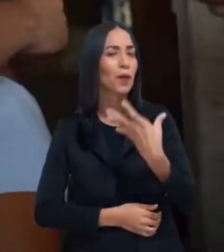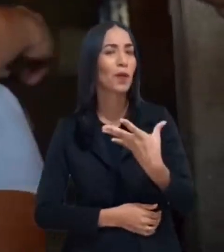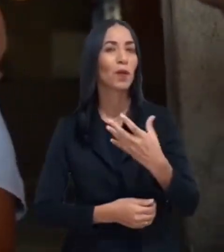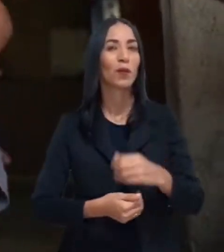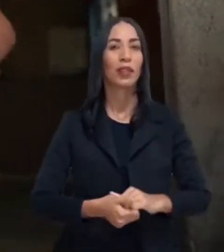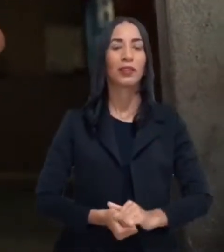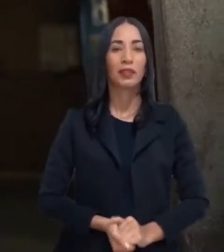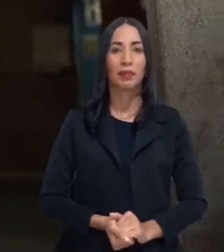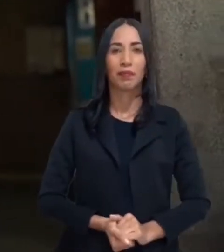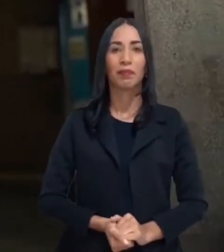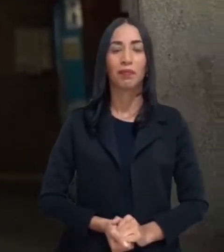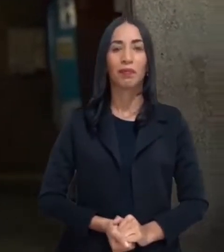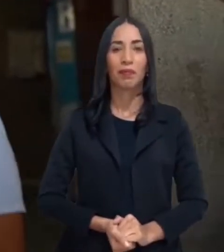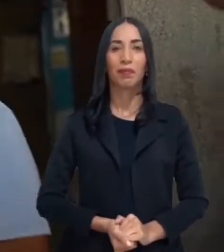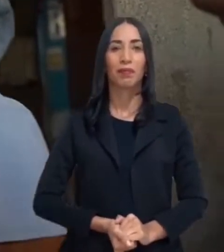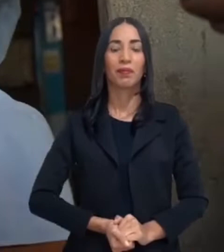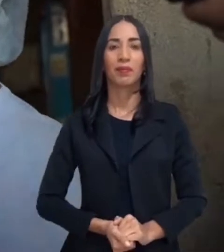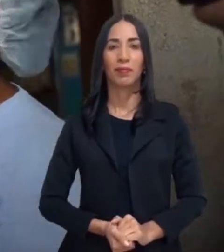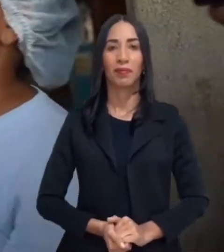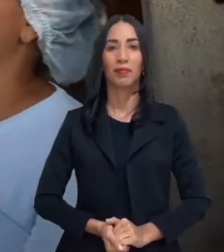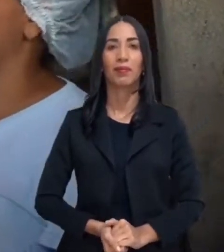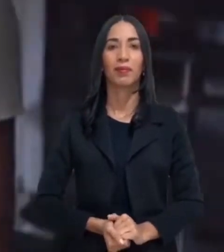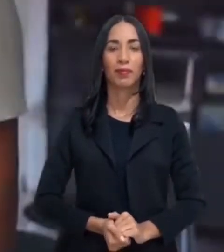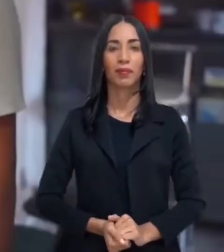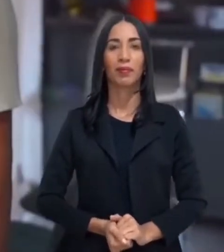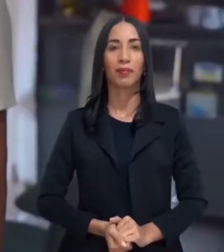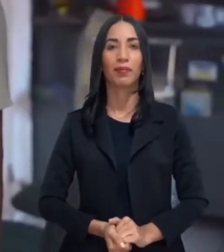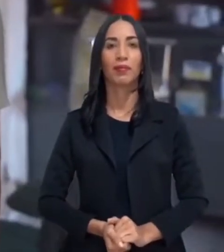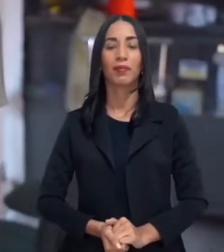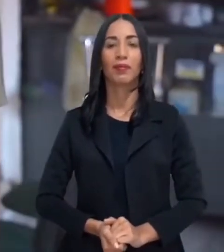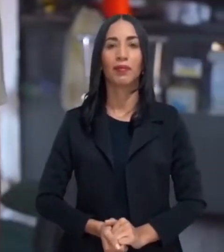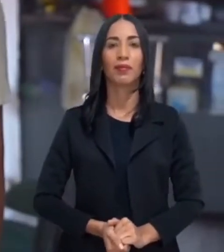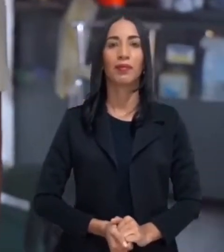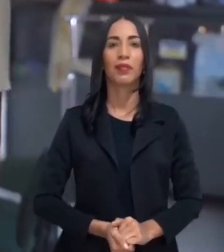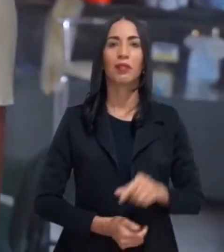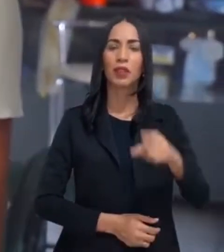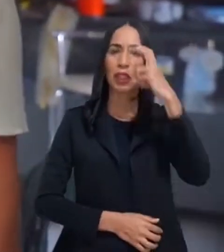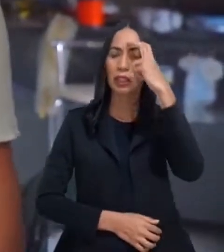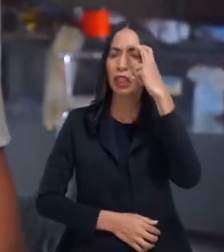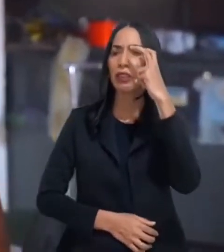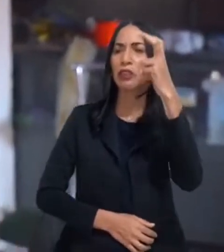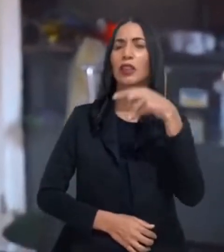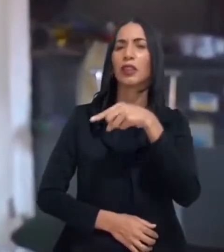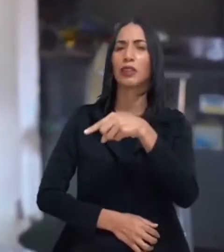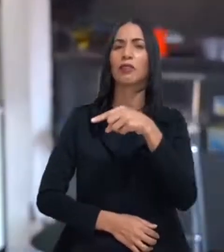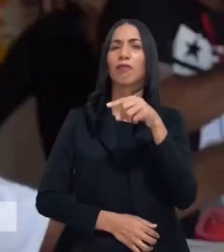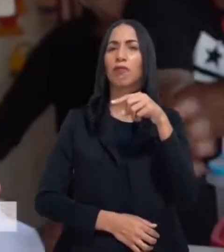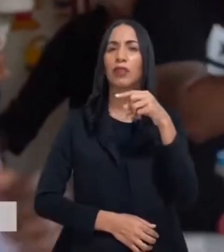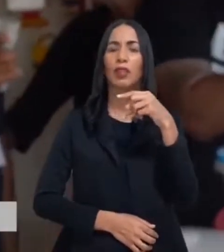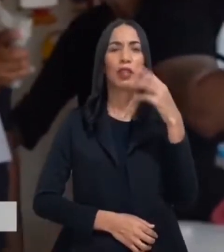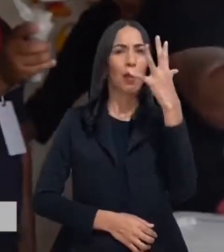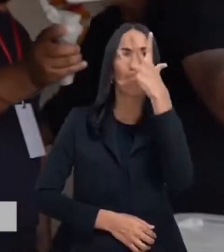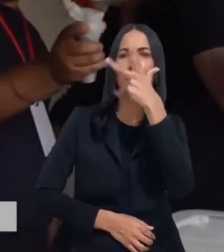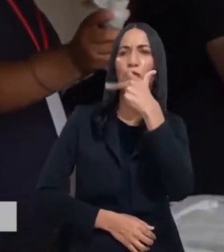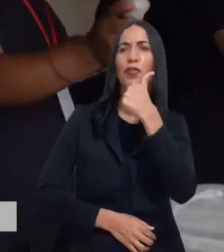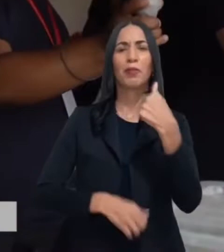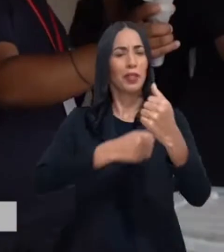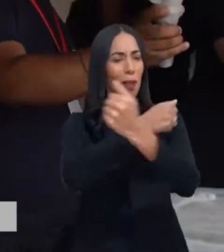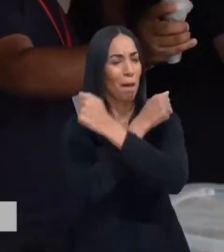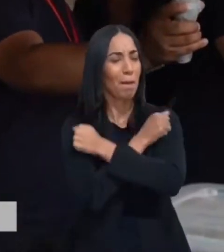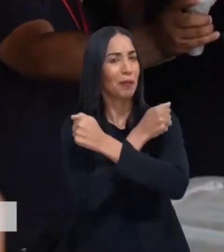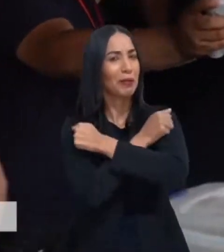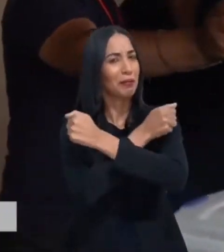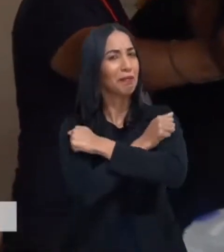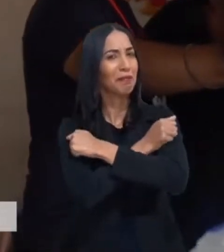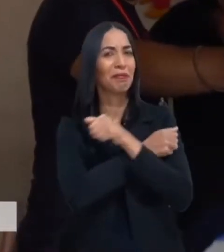boa. Ah, agora ganhei o dia. Se eu lhe admite pela sua culpa, é a atenção e a inteligência, viu? Obrigado. Um homem bonito desse